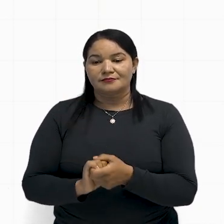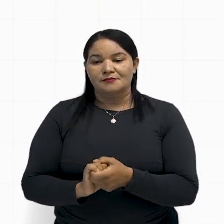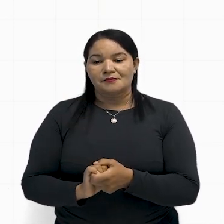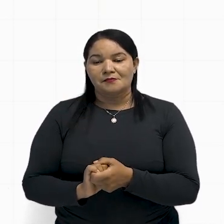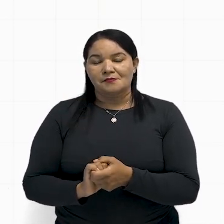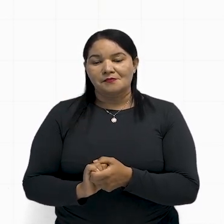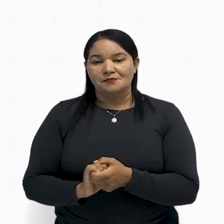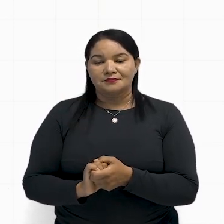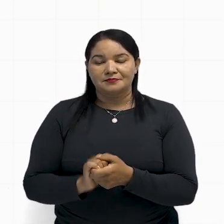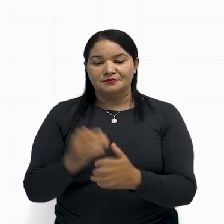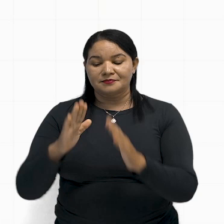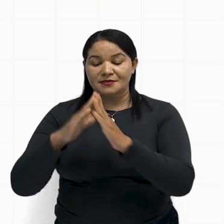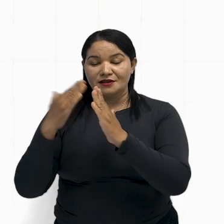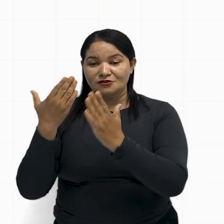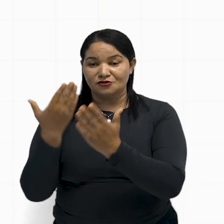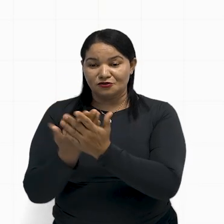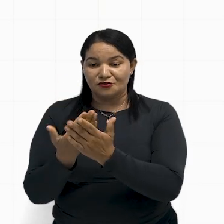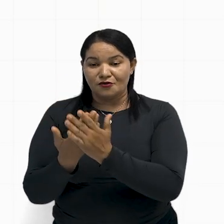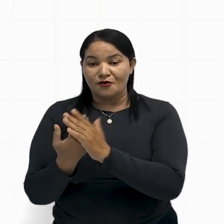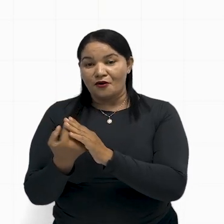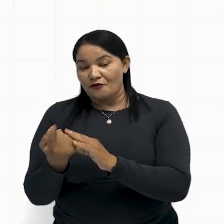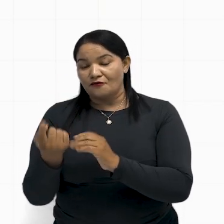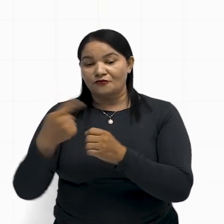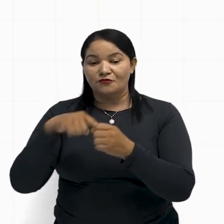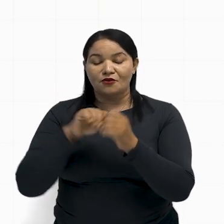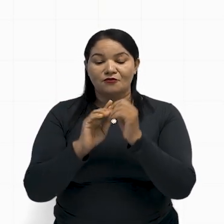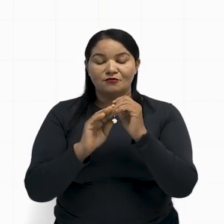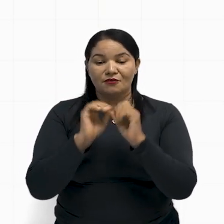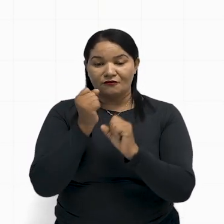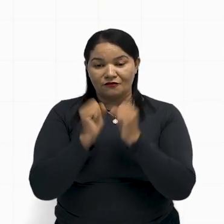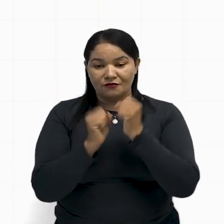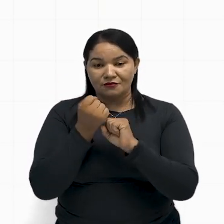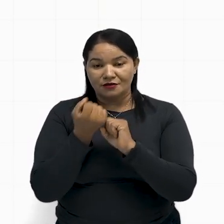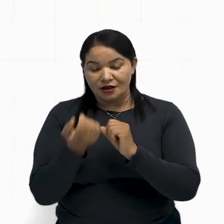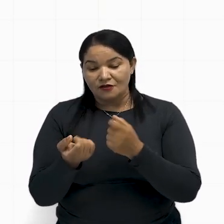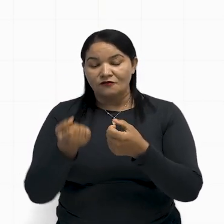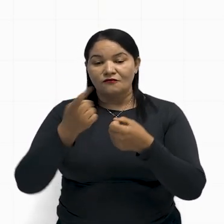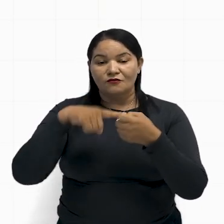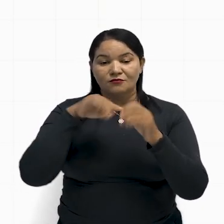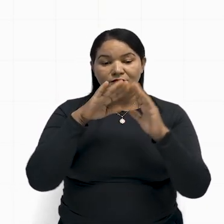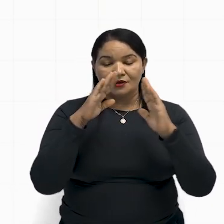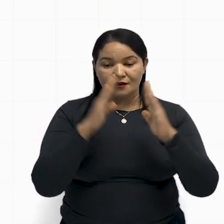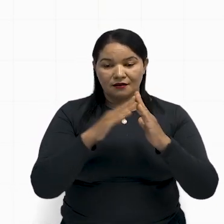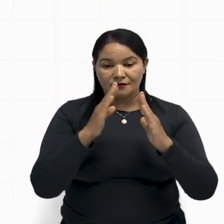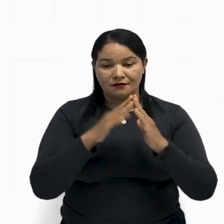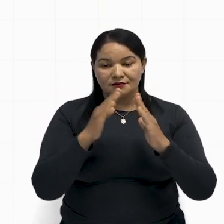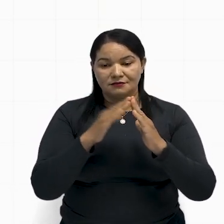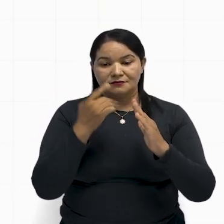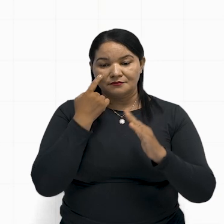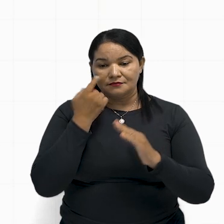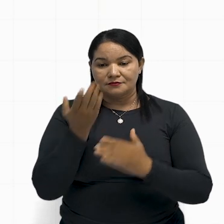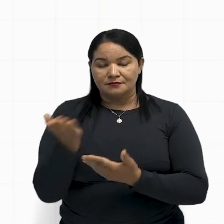da escola, ele vai pra fábrica e da fábrica, ele vem pra casa de novo, tá?